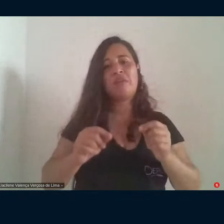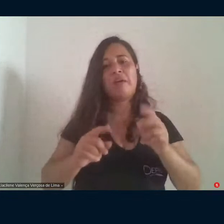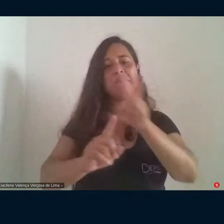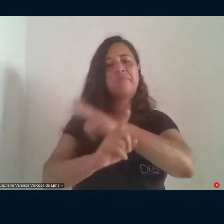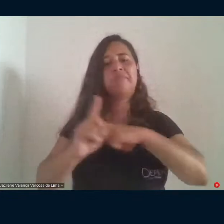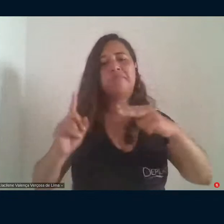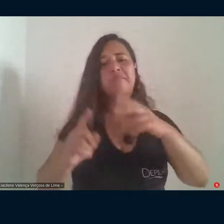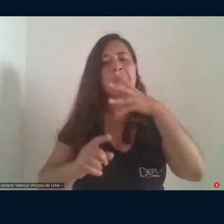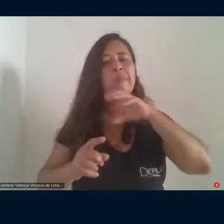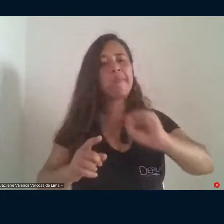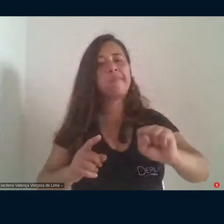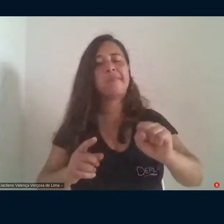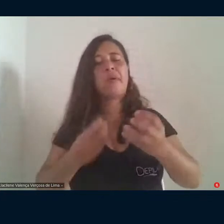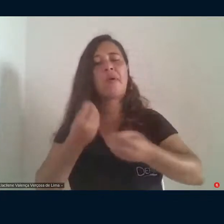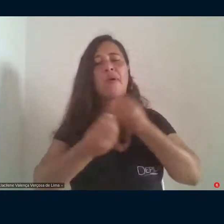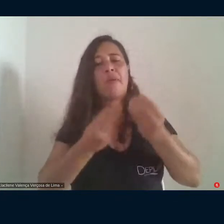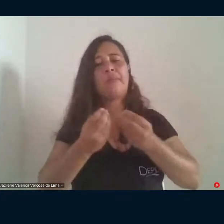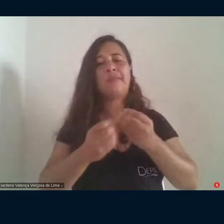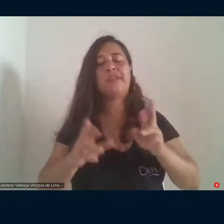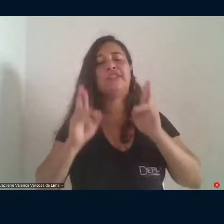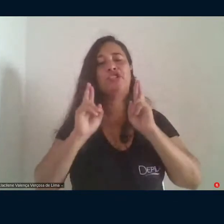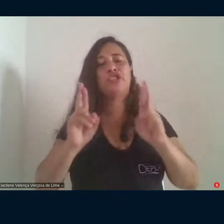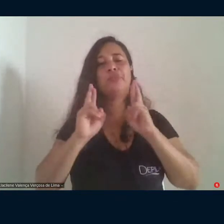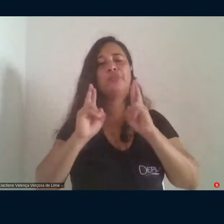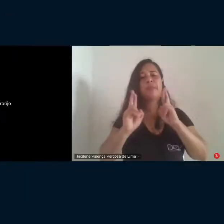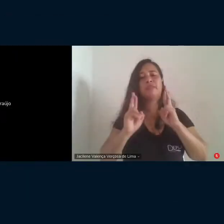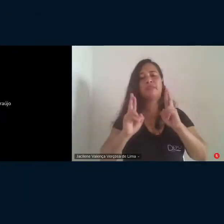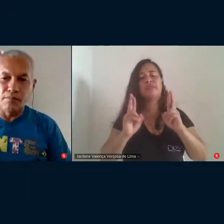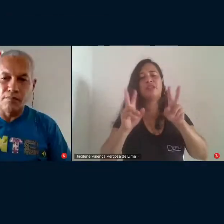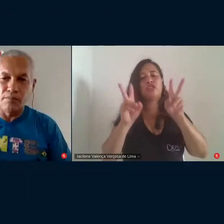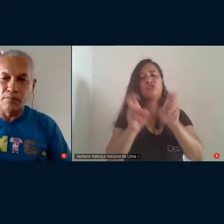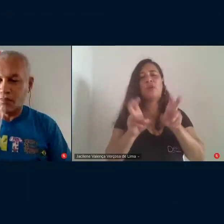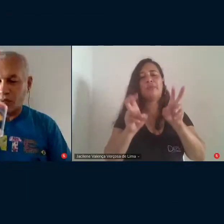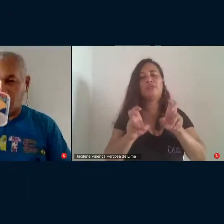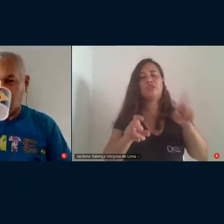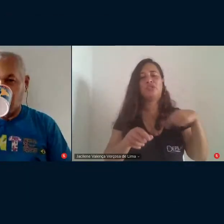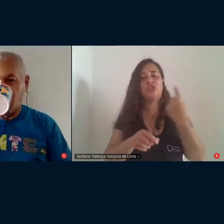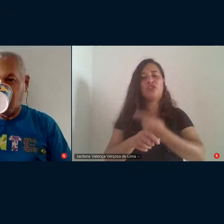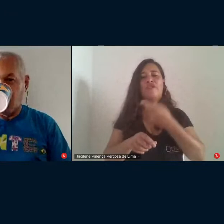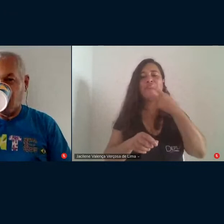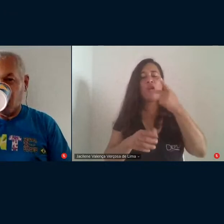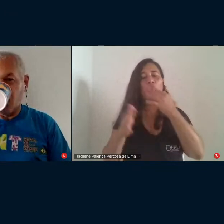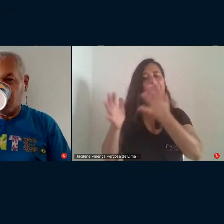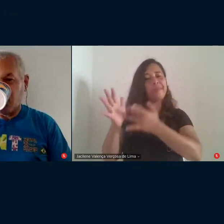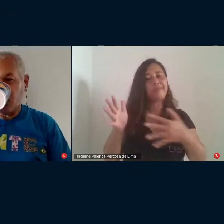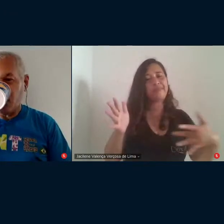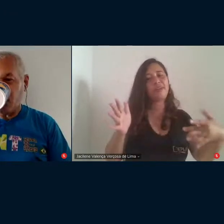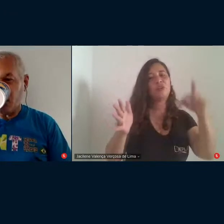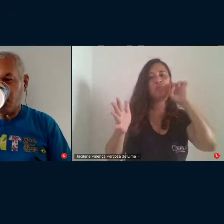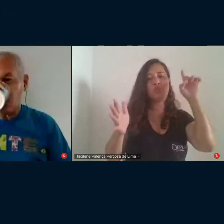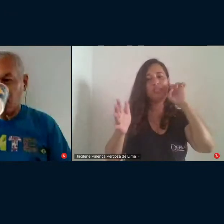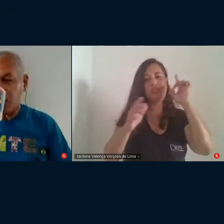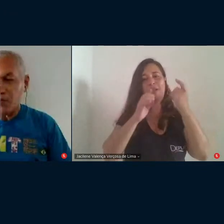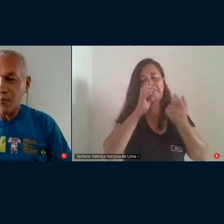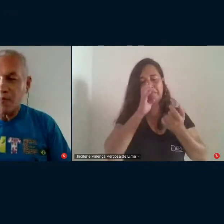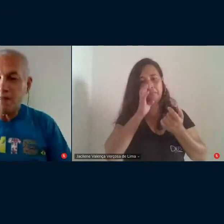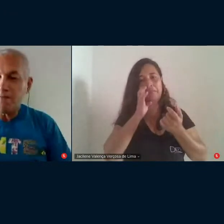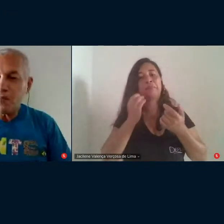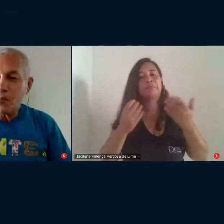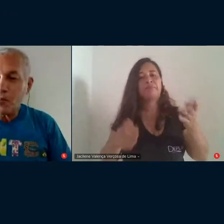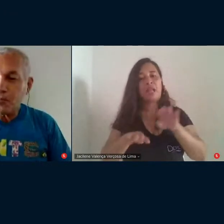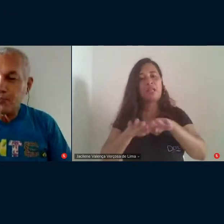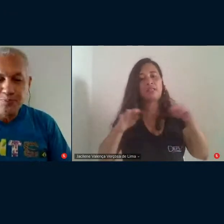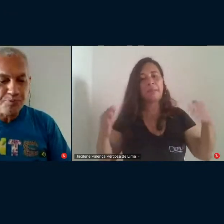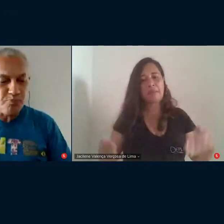perspectivas esperançosas. É sobre isso que temos falado ao longo desses dias, porém, nesta mesa,